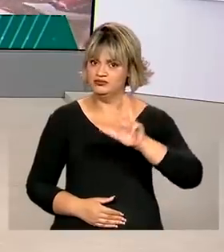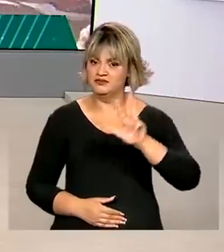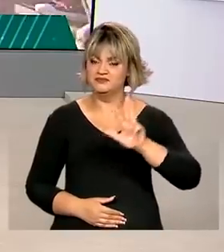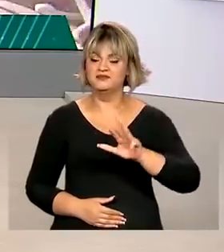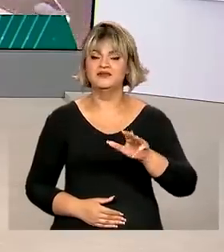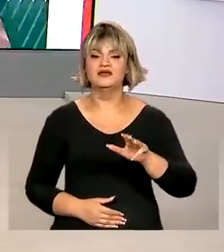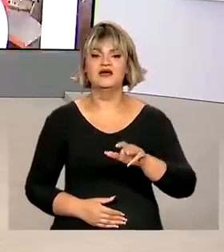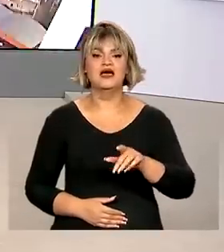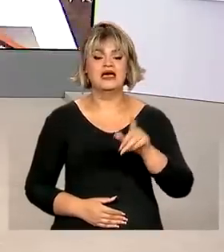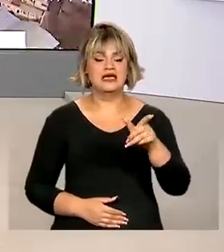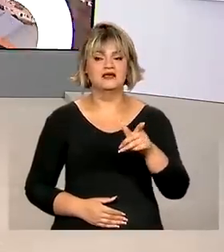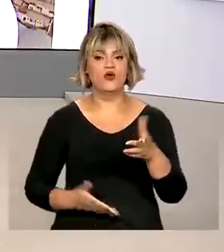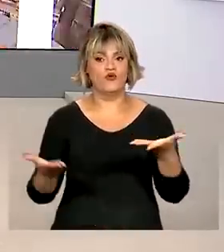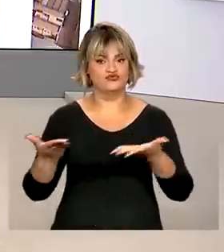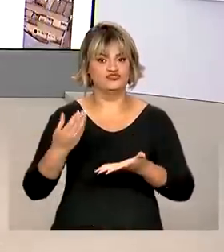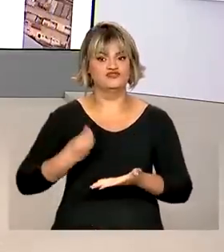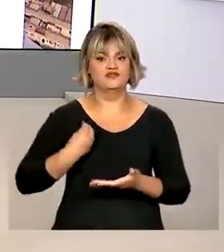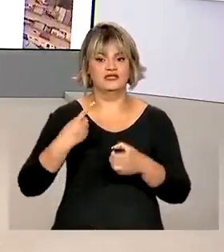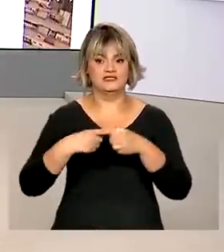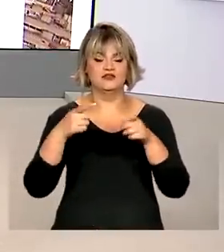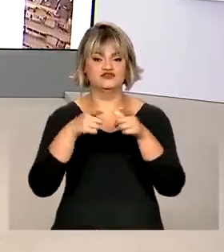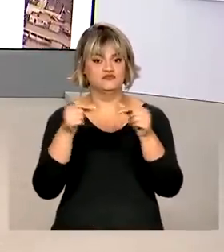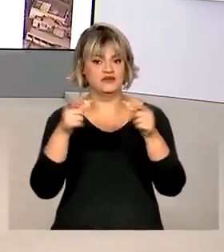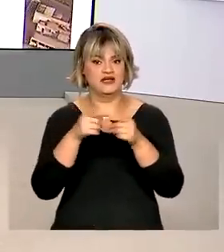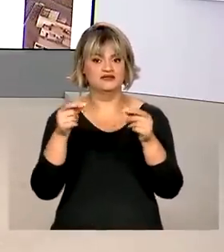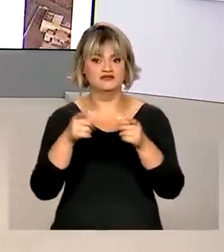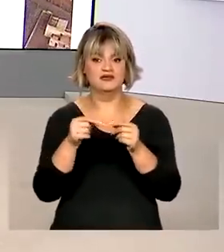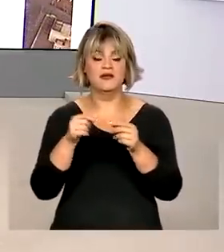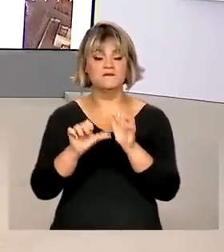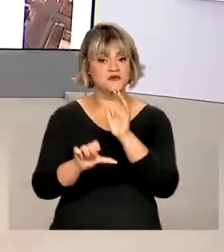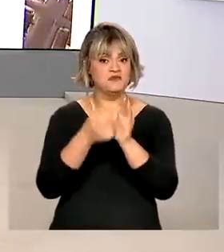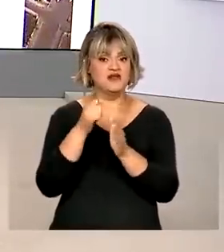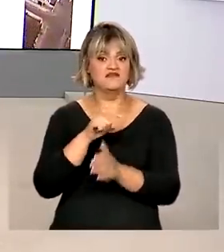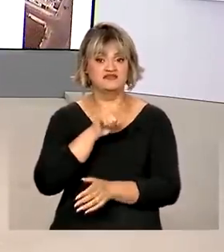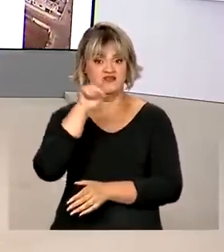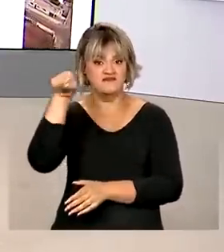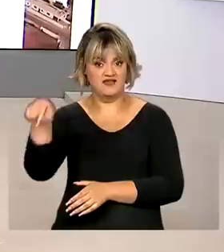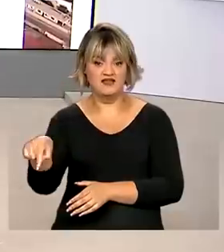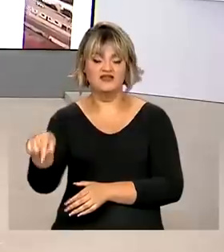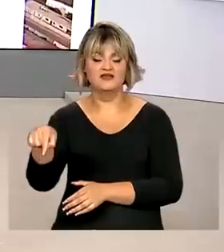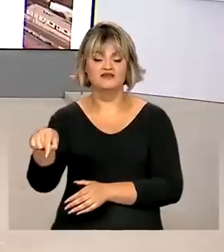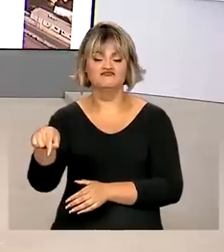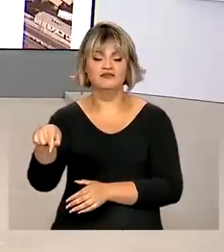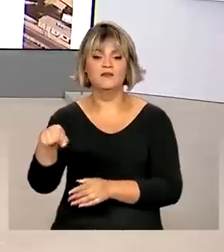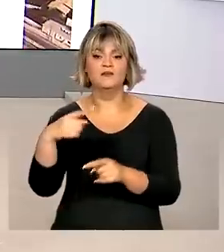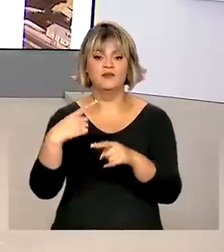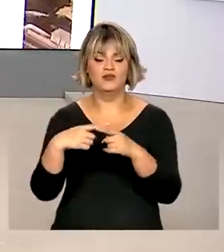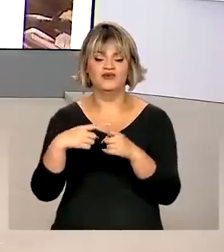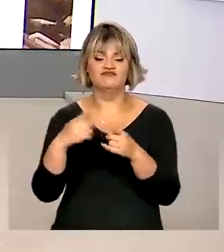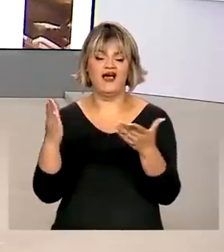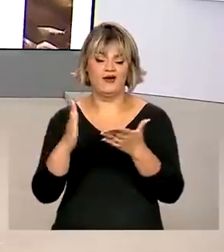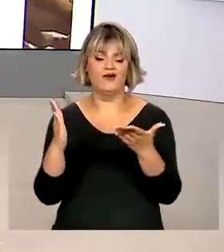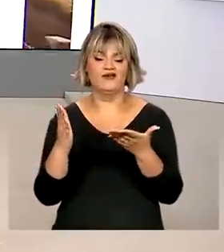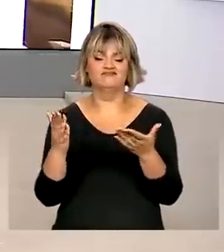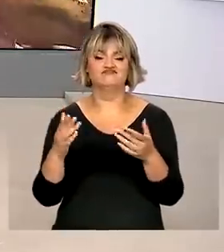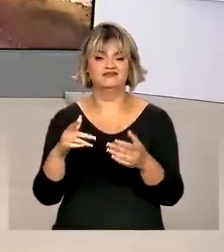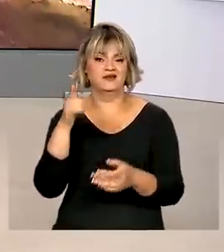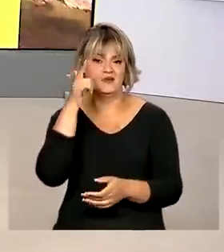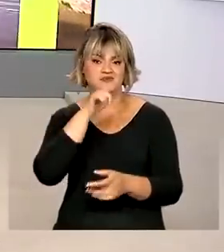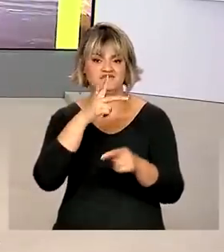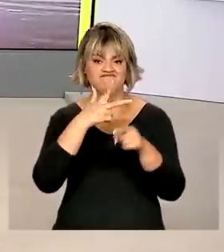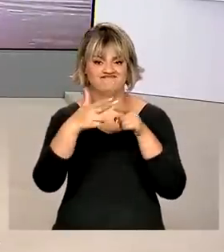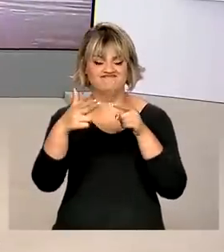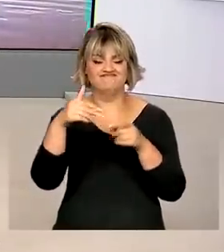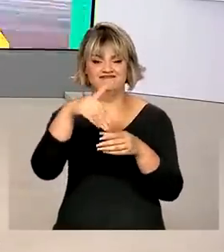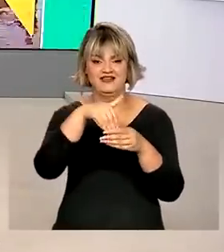Lula da Silva, cumpre agenda hoje em Brasília, na primeira passagem pela capital do país, depois da eleição em 30 de outubro.